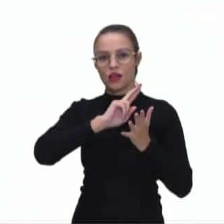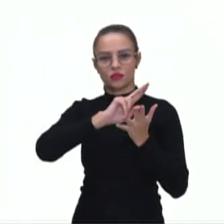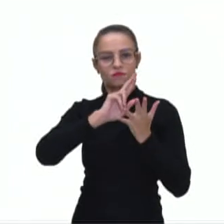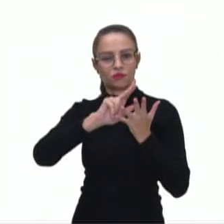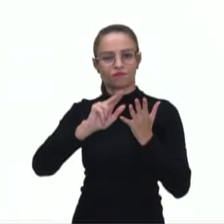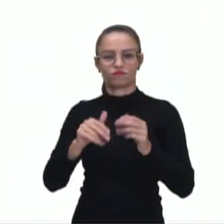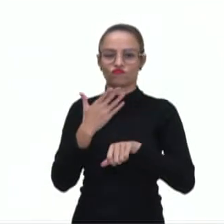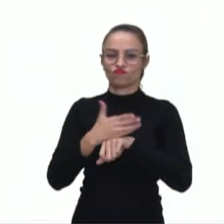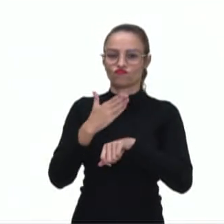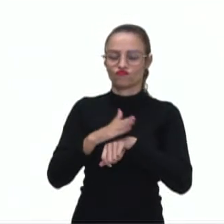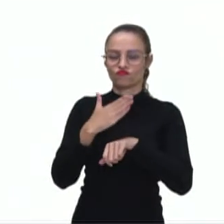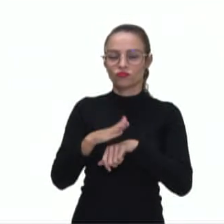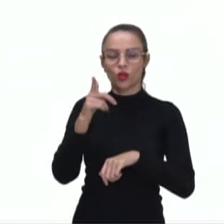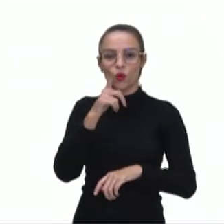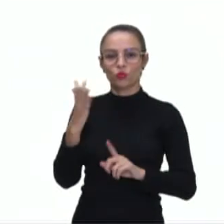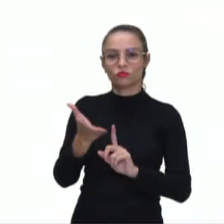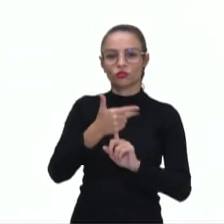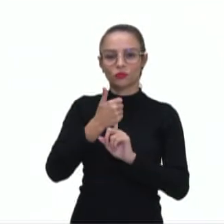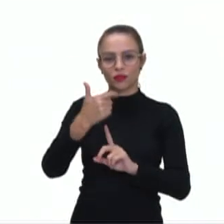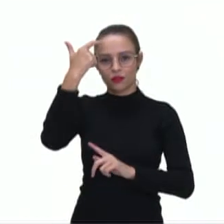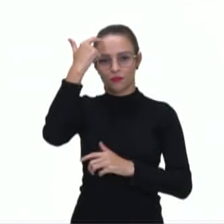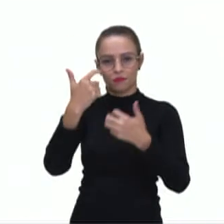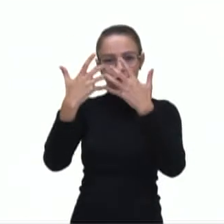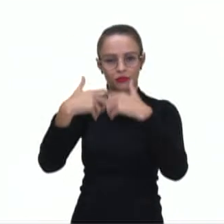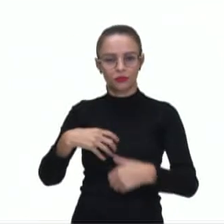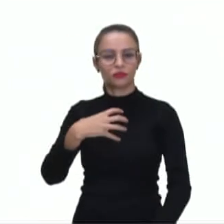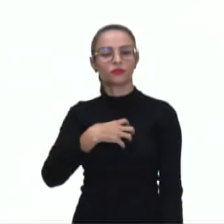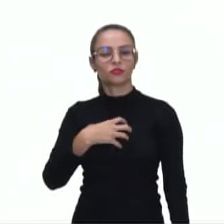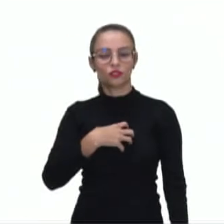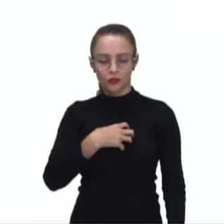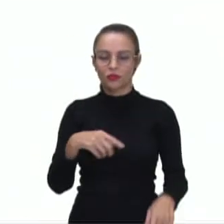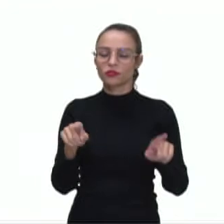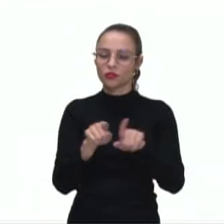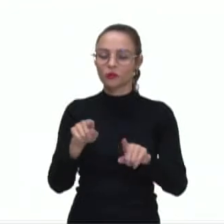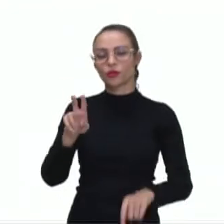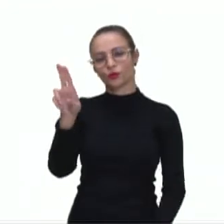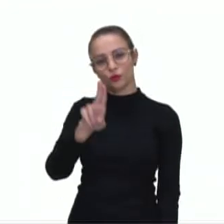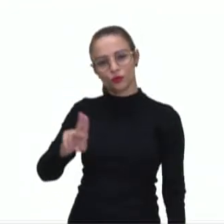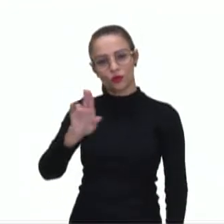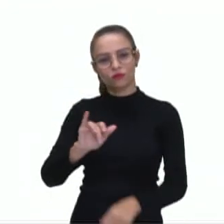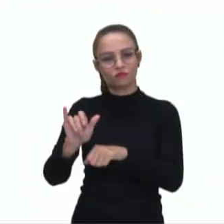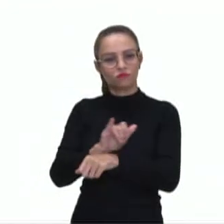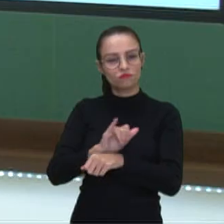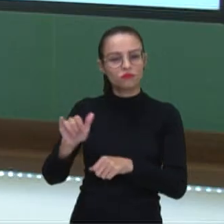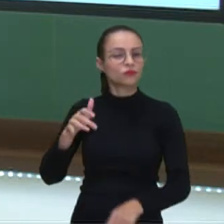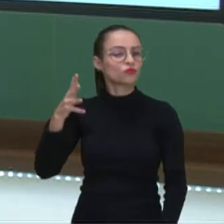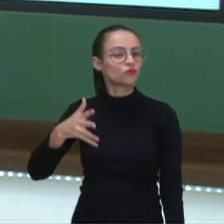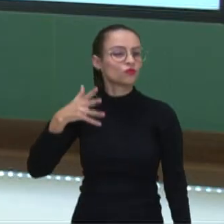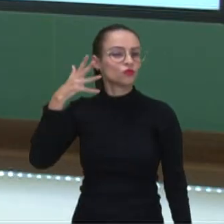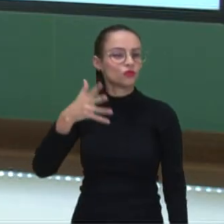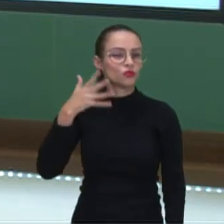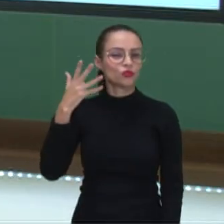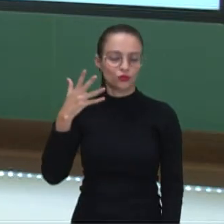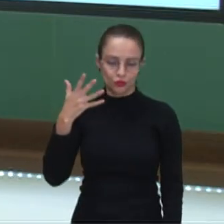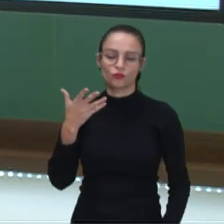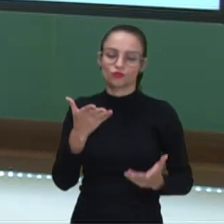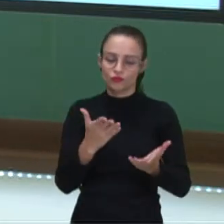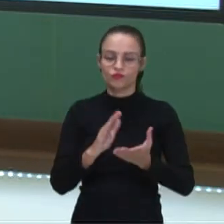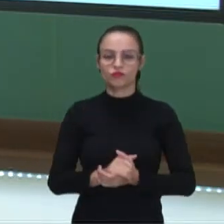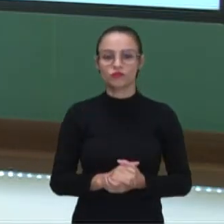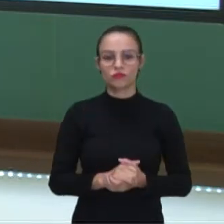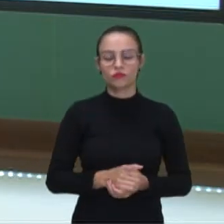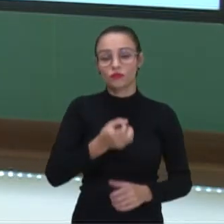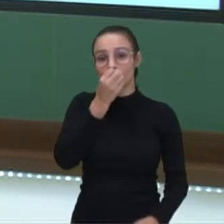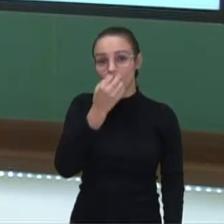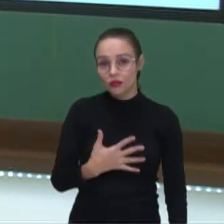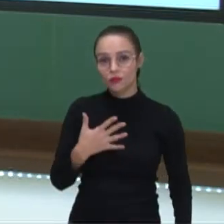habilidade para dominar os pensamentos e sentimentos e utilizar isso no discurso, na oratória. Uma